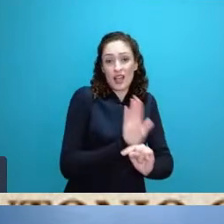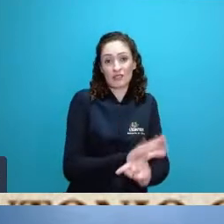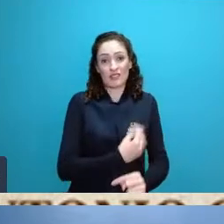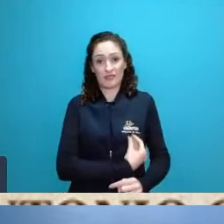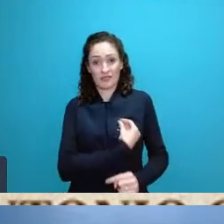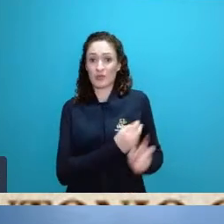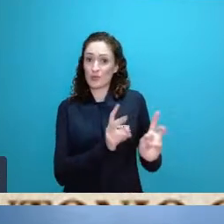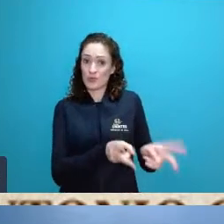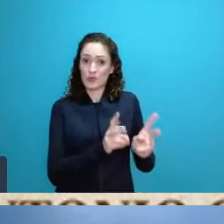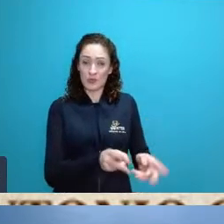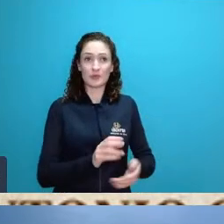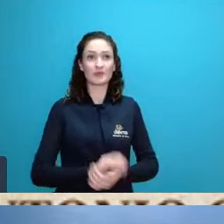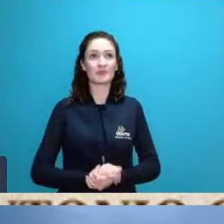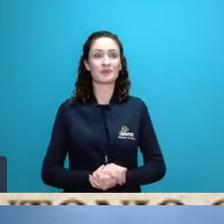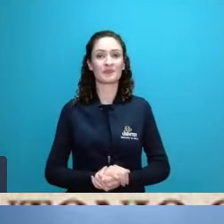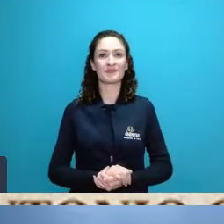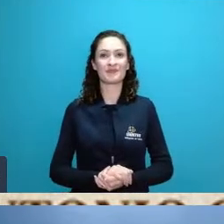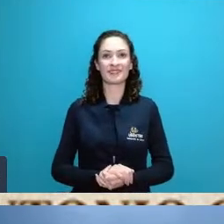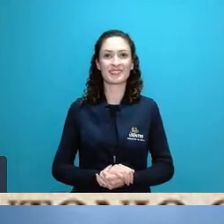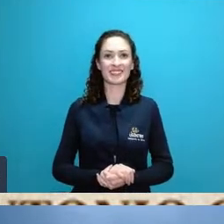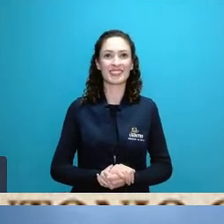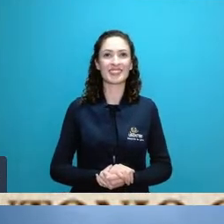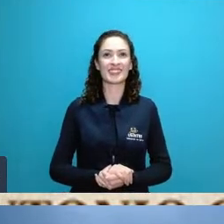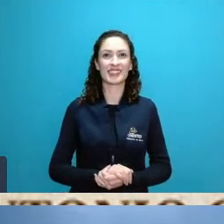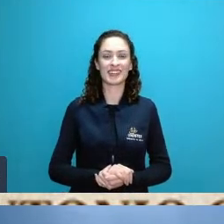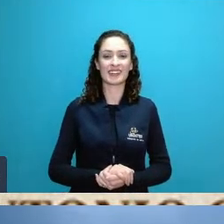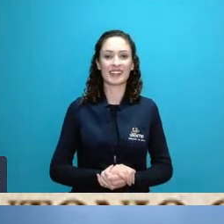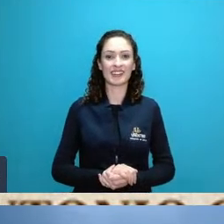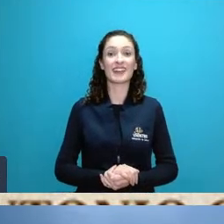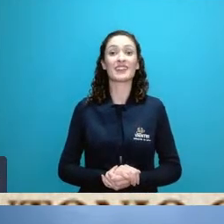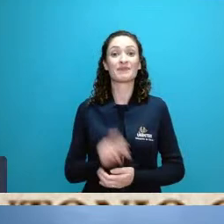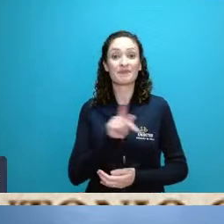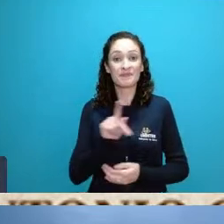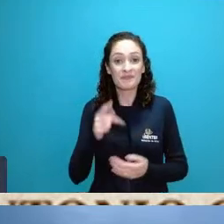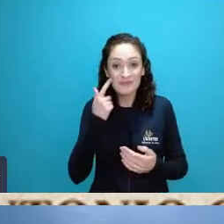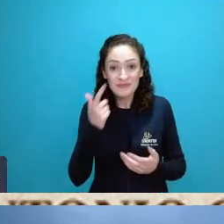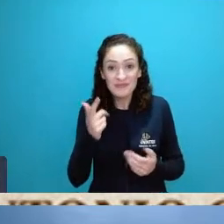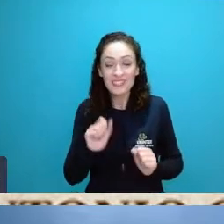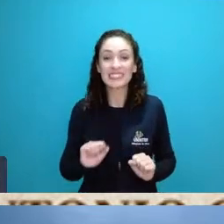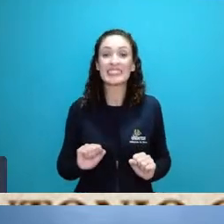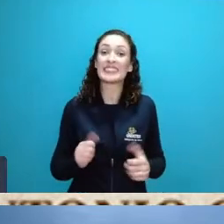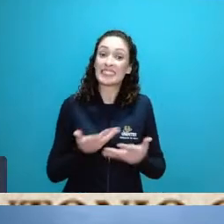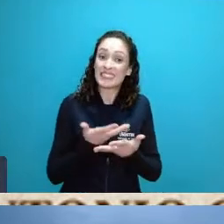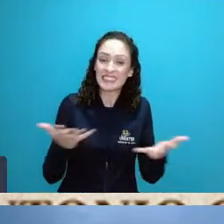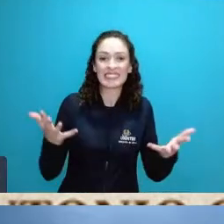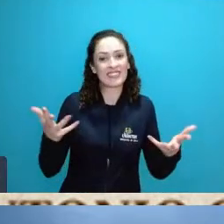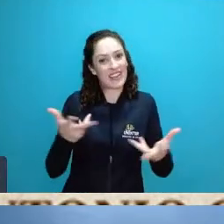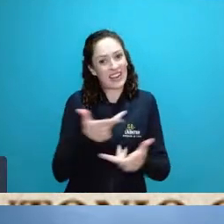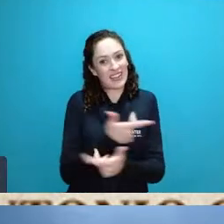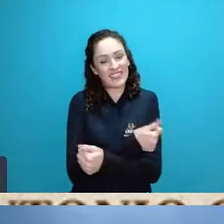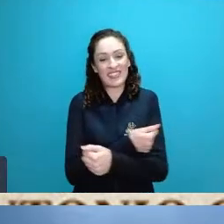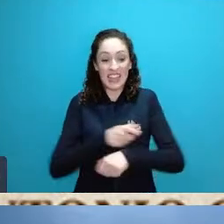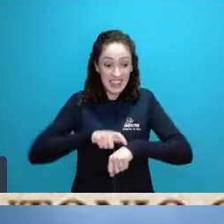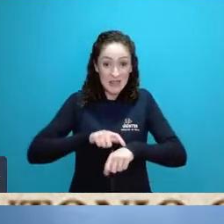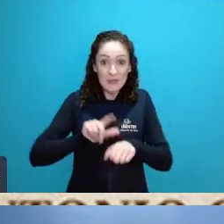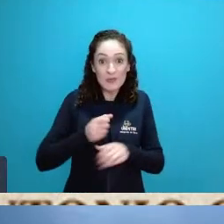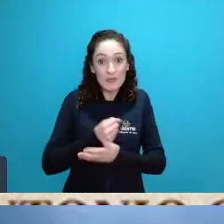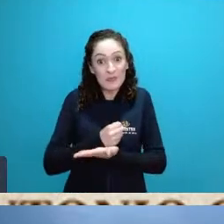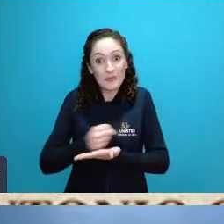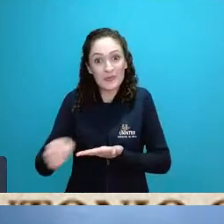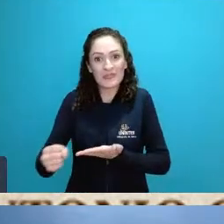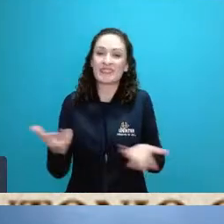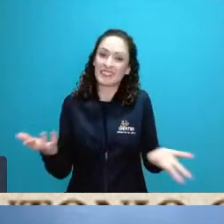que maravilha gente já passamos os minutinhos vamos encerrar a gente não queria mas precisamos né professoras